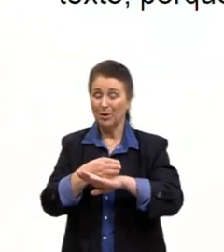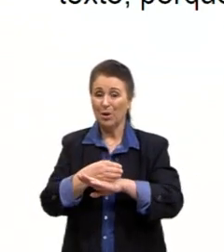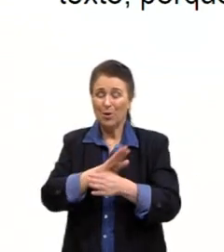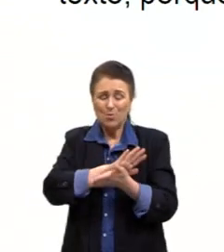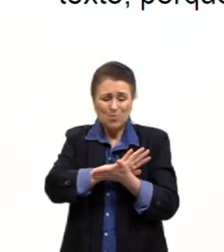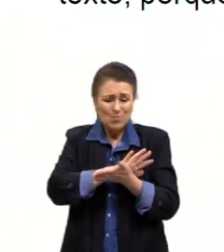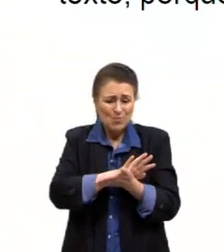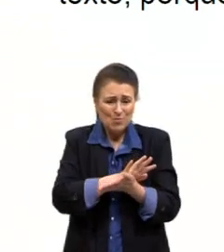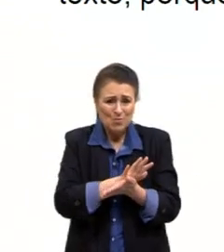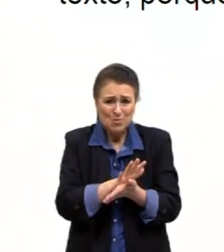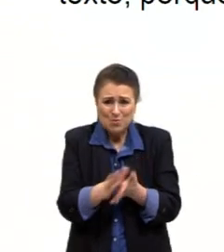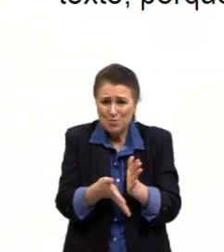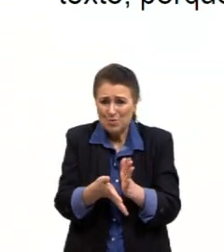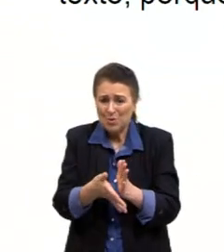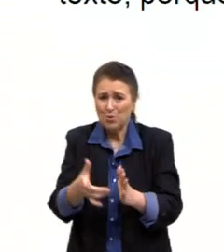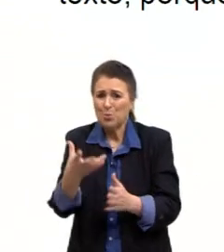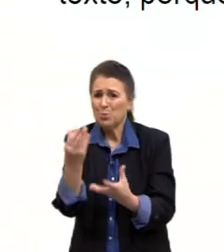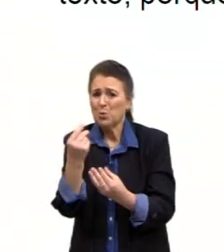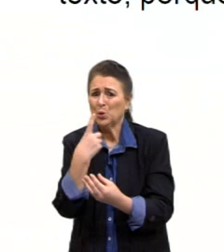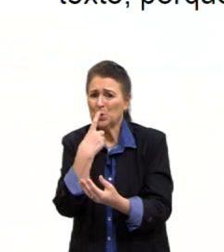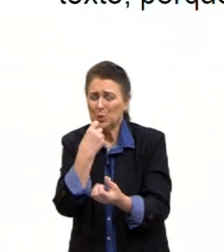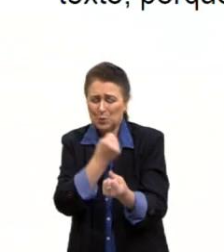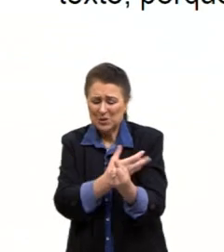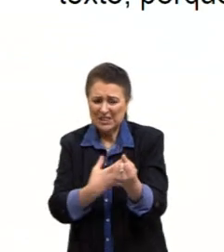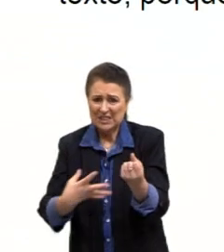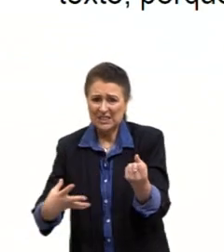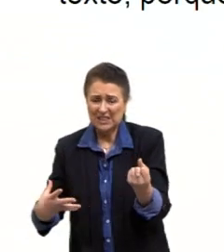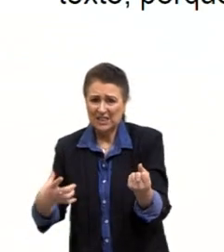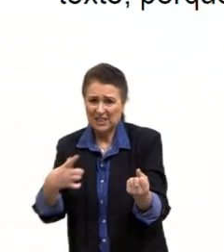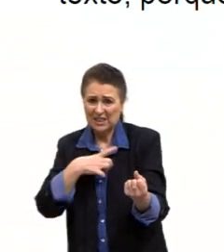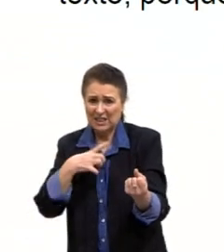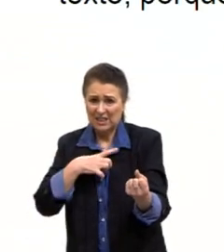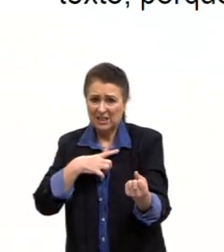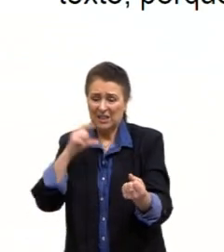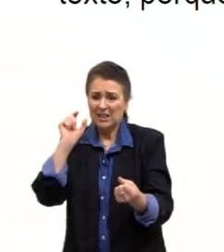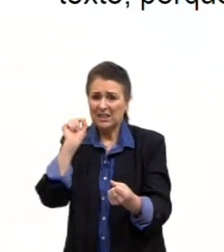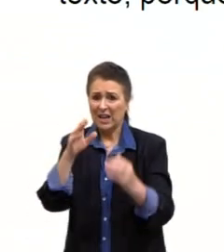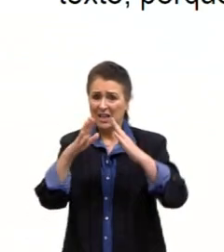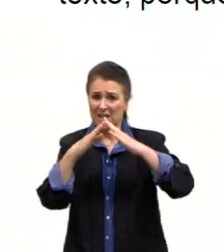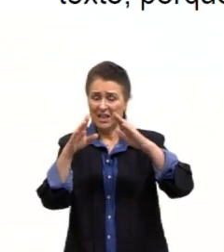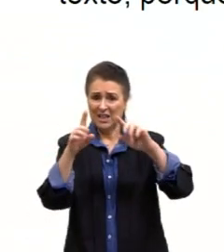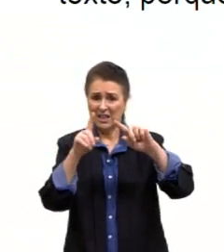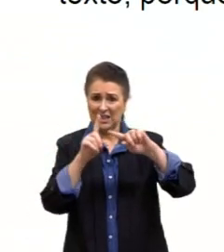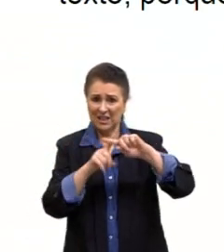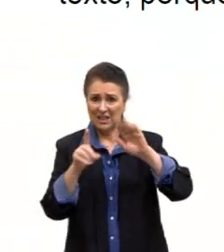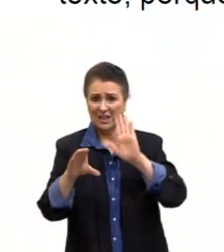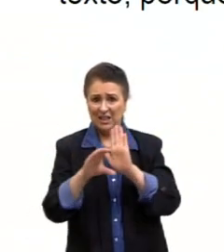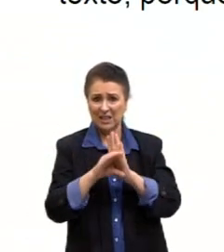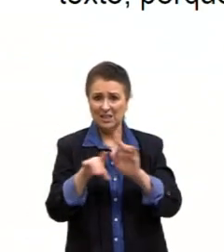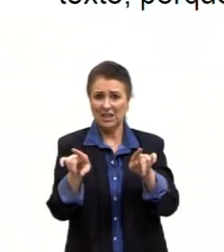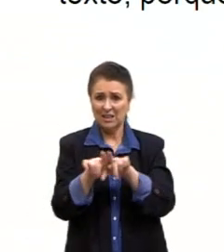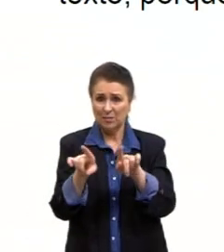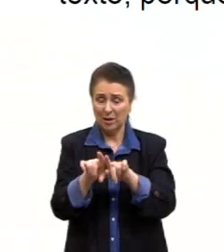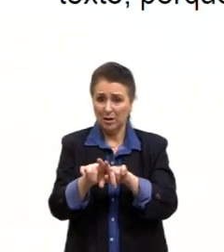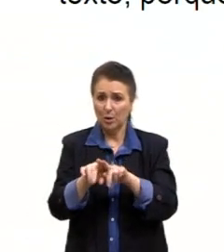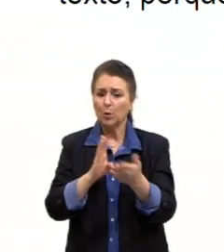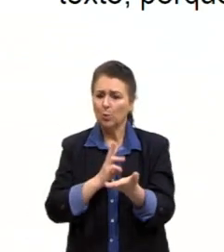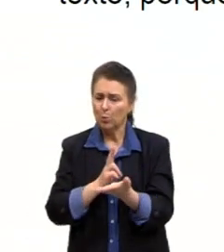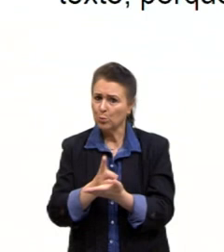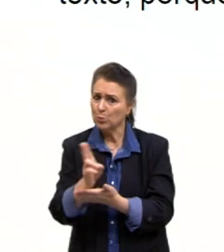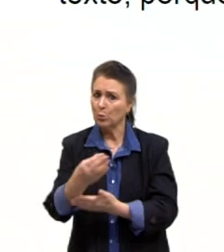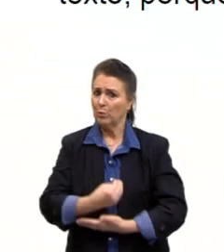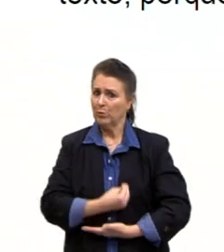sufocada no sangue pelos carrascos da reação monárquica e clerical, tornou-se ainda mais viva, mais